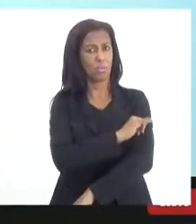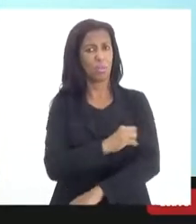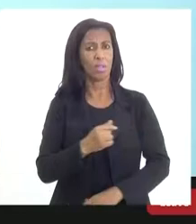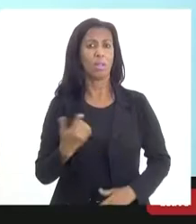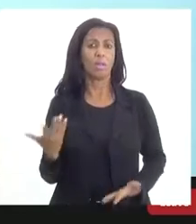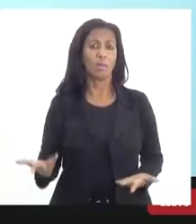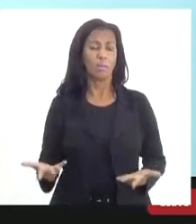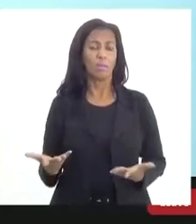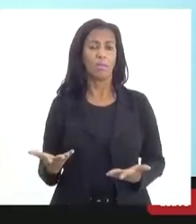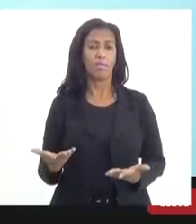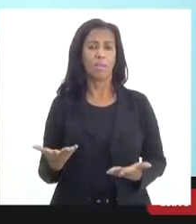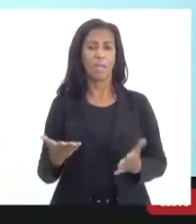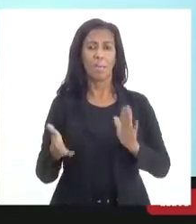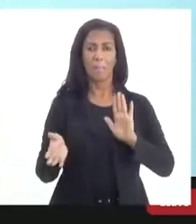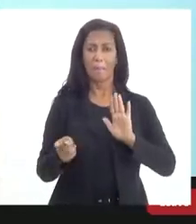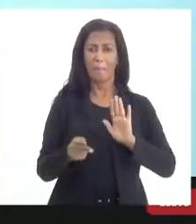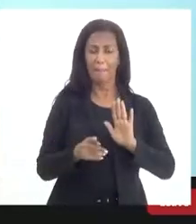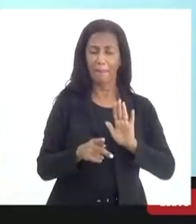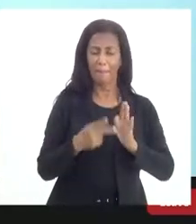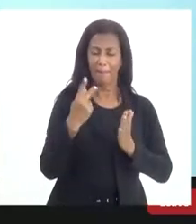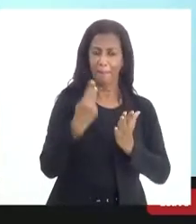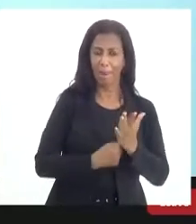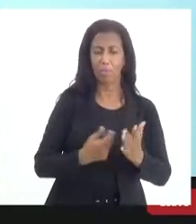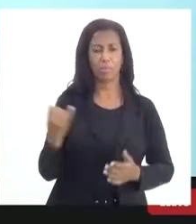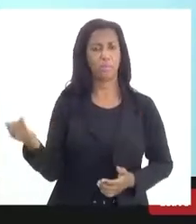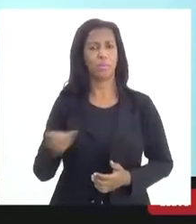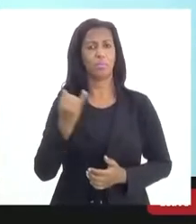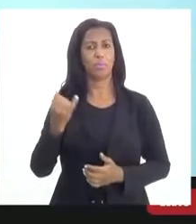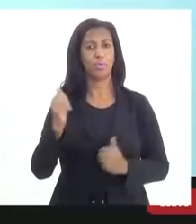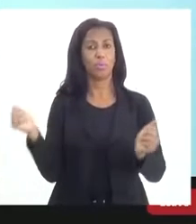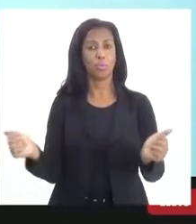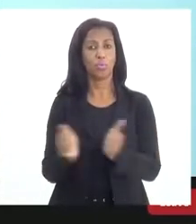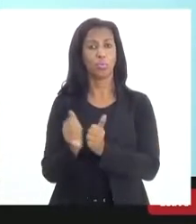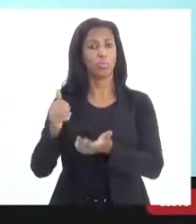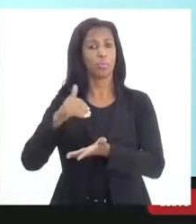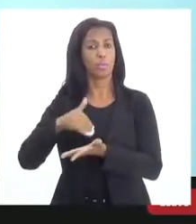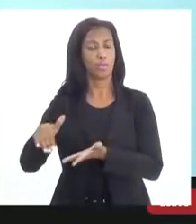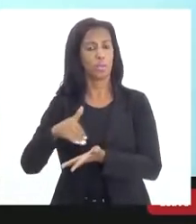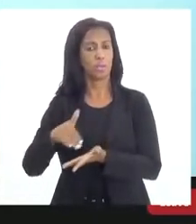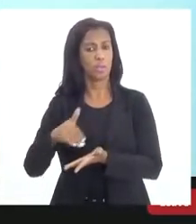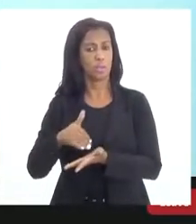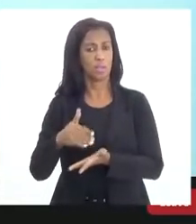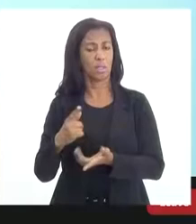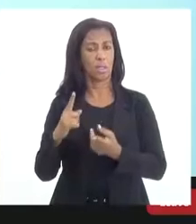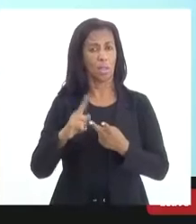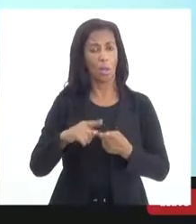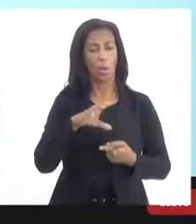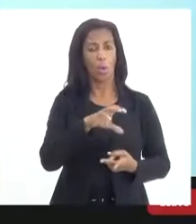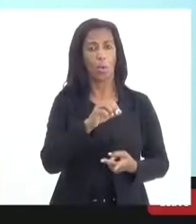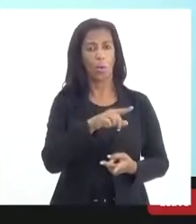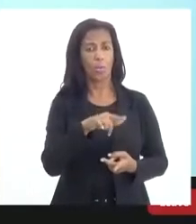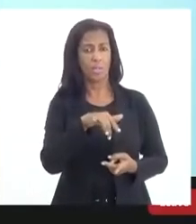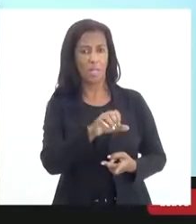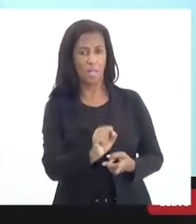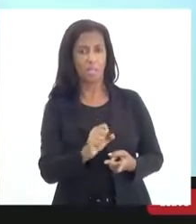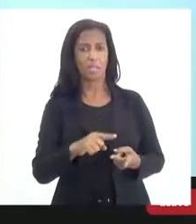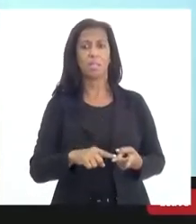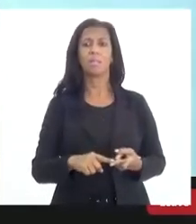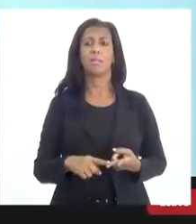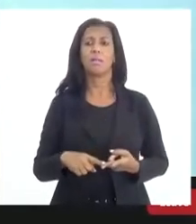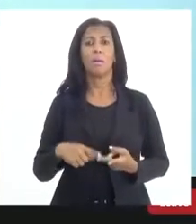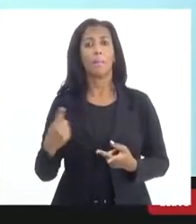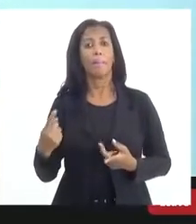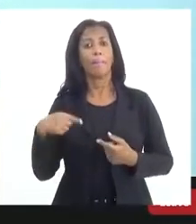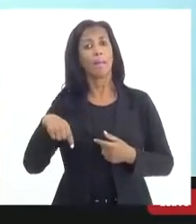vem com uma boa pauta a ser levada através da Secretaria Estadual, através do COSEMES, ao CONASEMES,